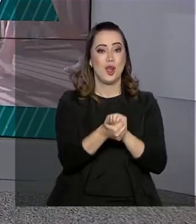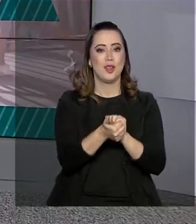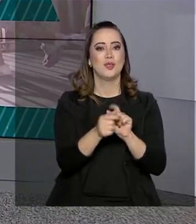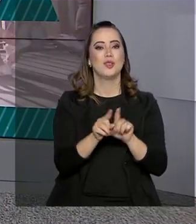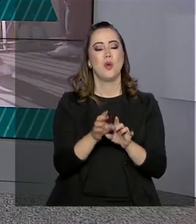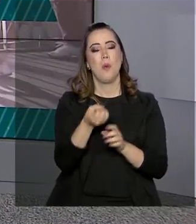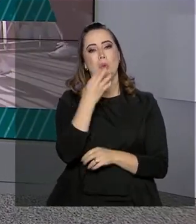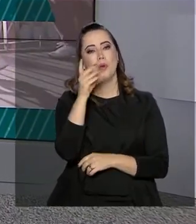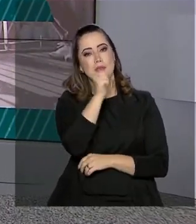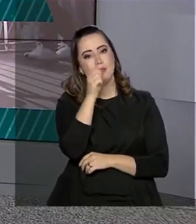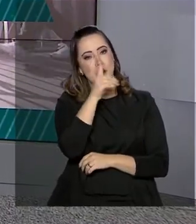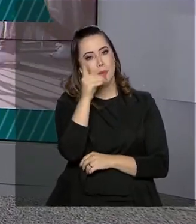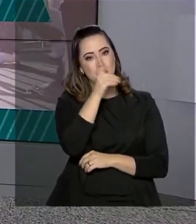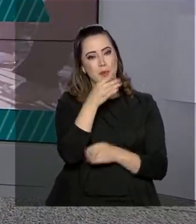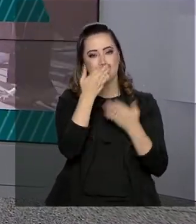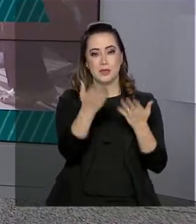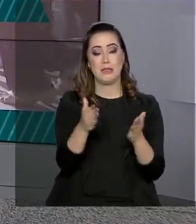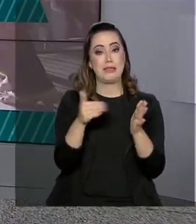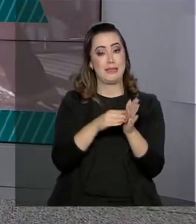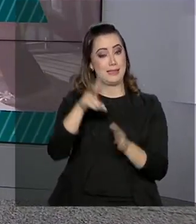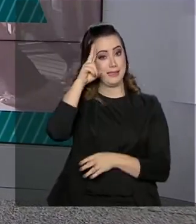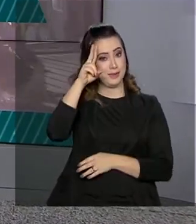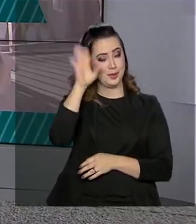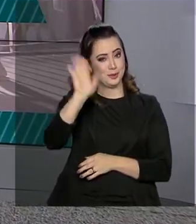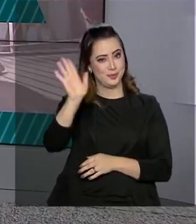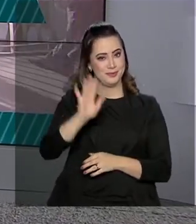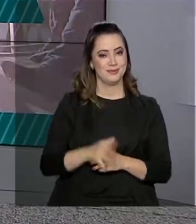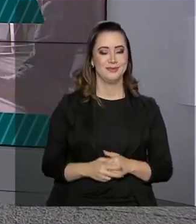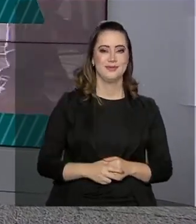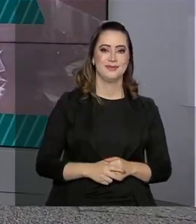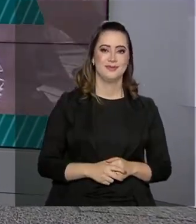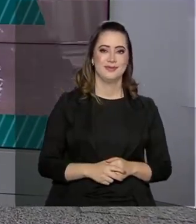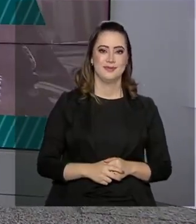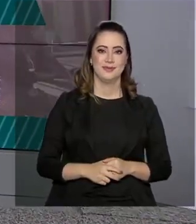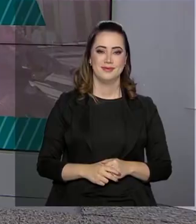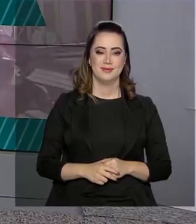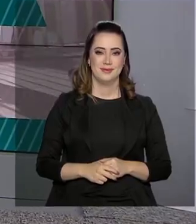Um ótimo final de semana para todo mundo e a gente se vê na segunda-feira. Até lá. Tchau.